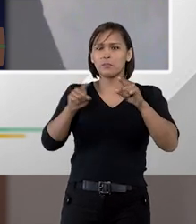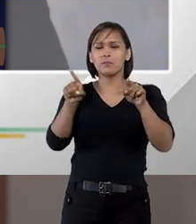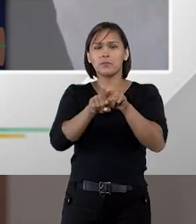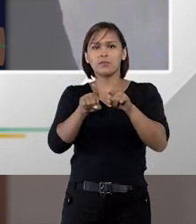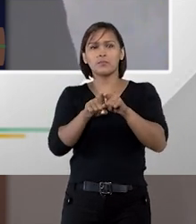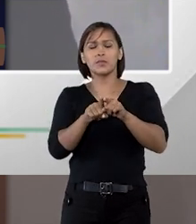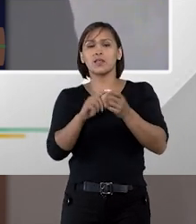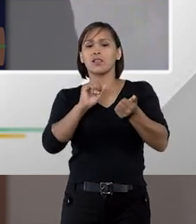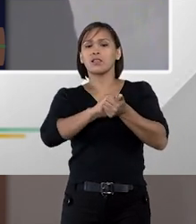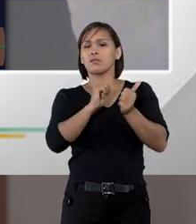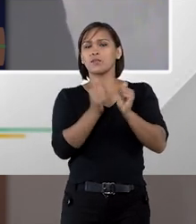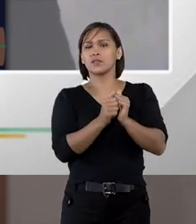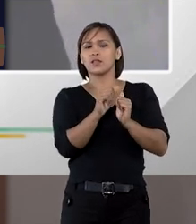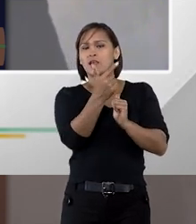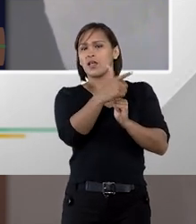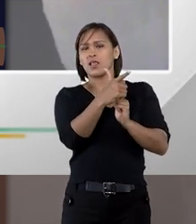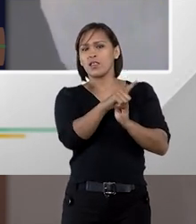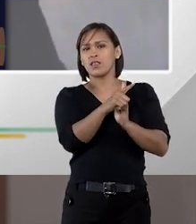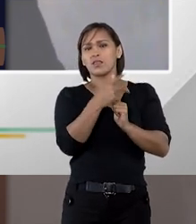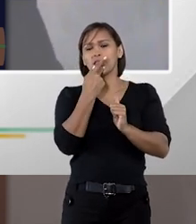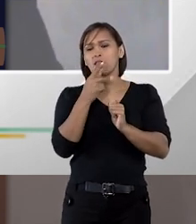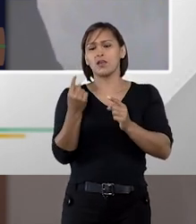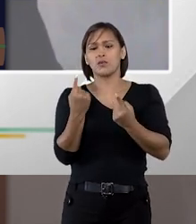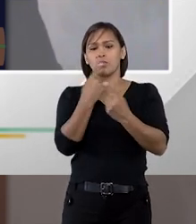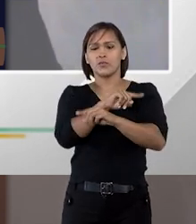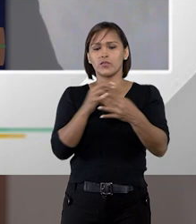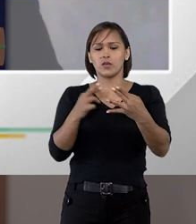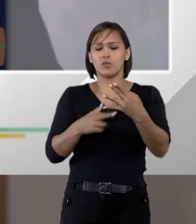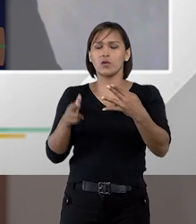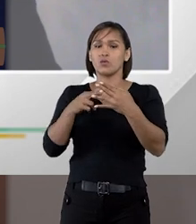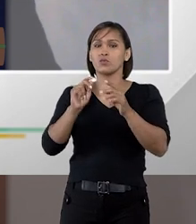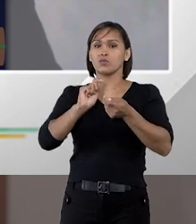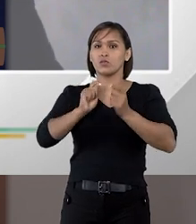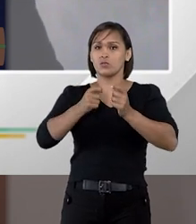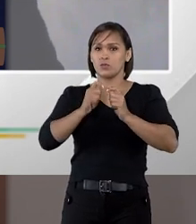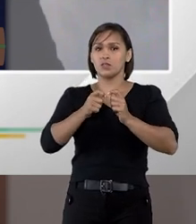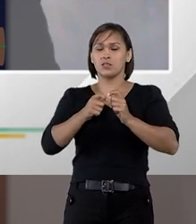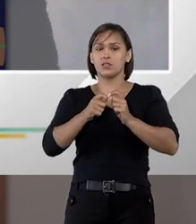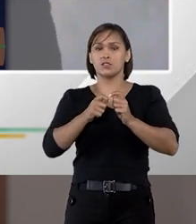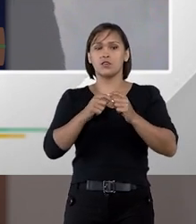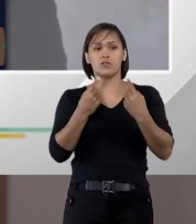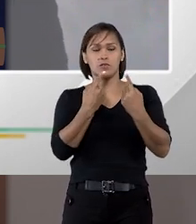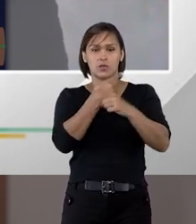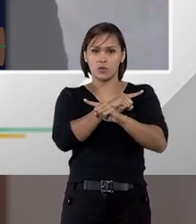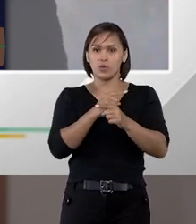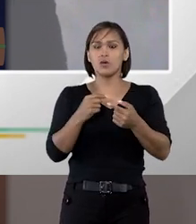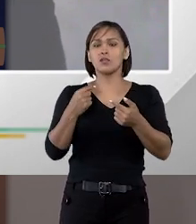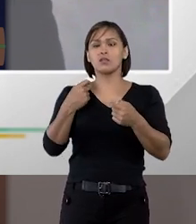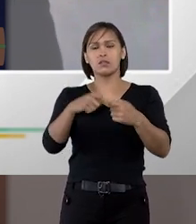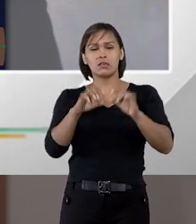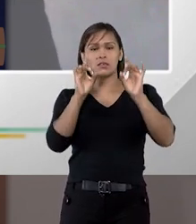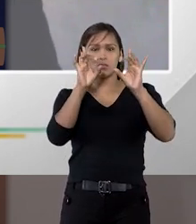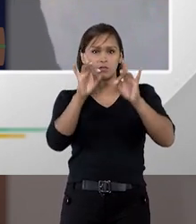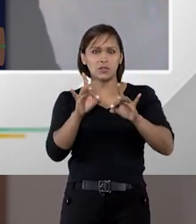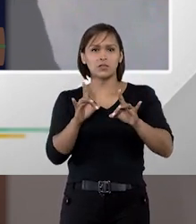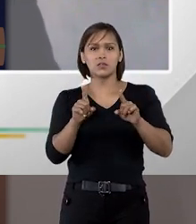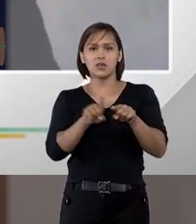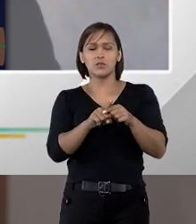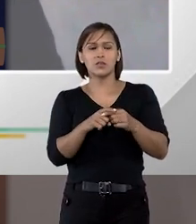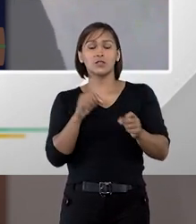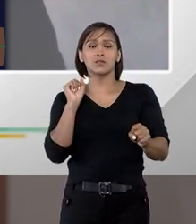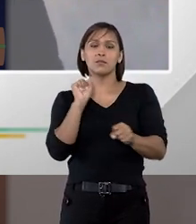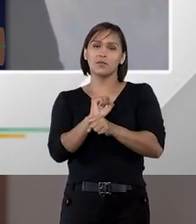inabilitada ela certamente iria interpor um recurso administrativo que contra a inabilitação tem efeito dispensivo